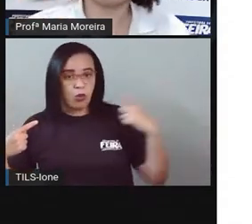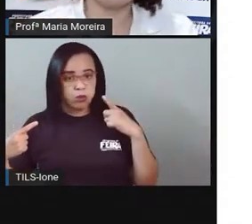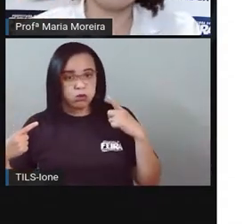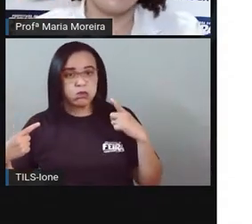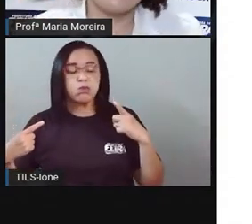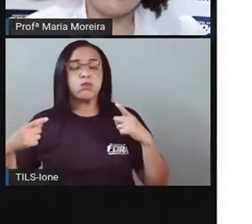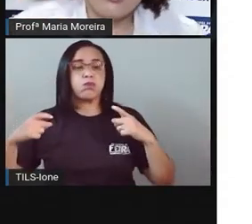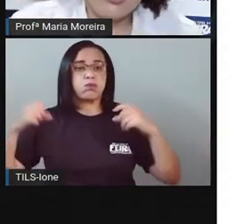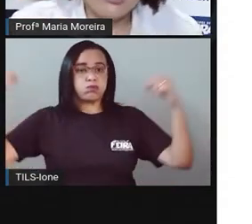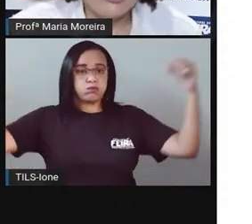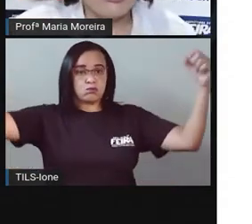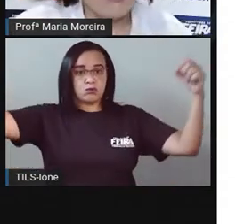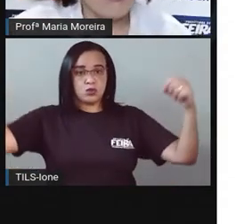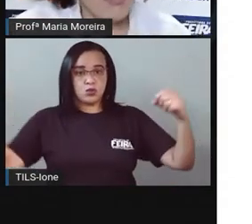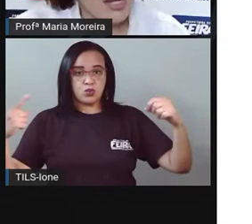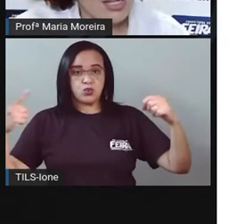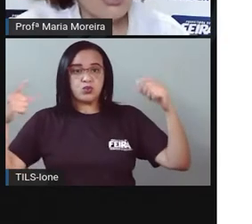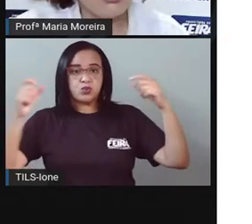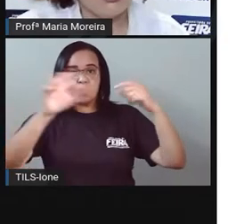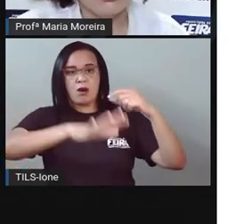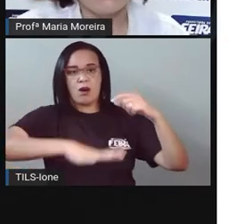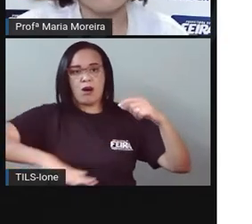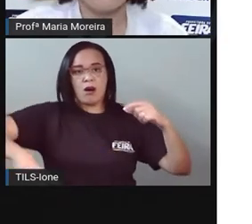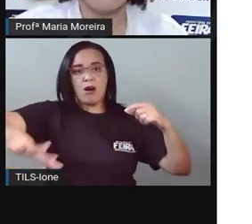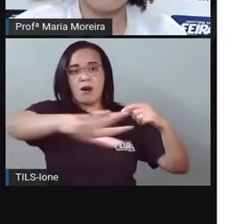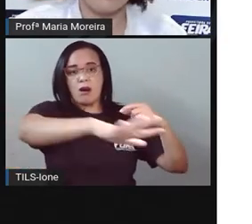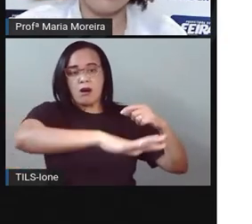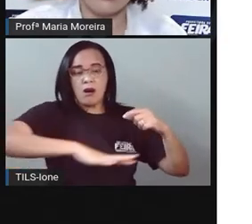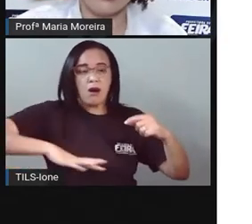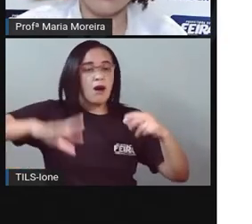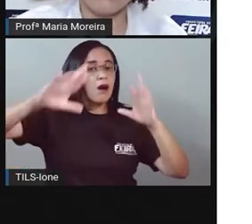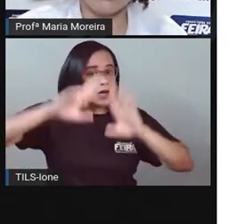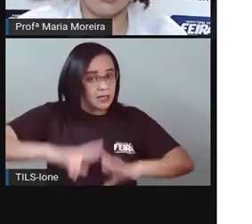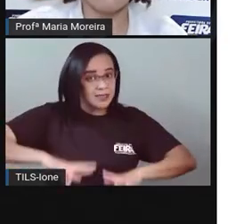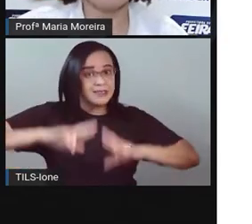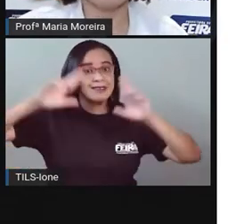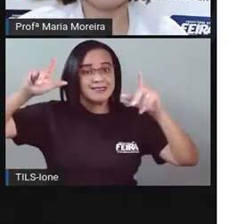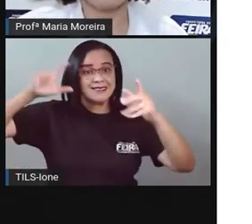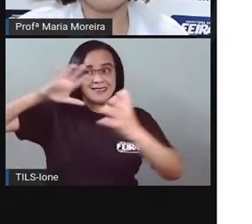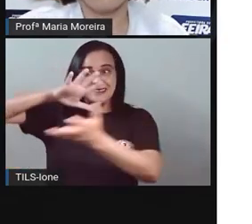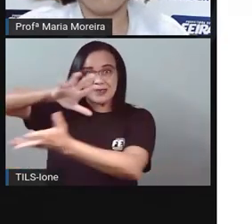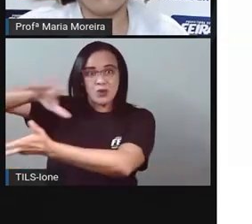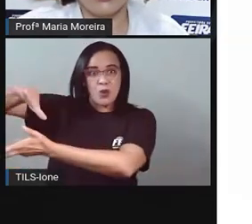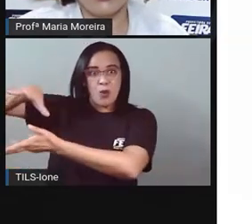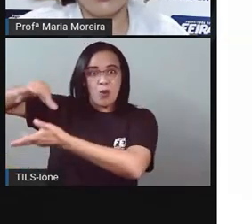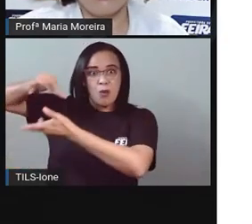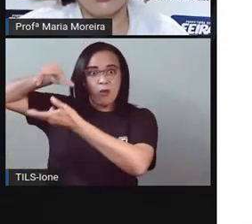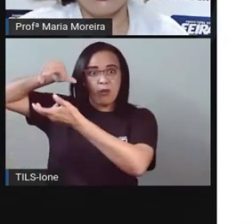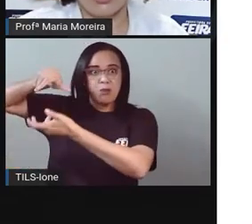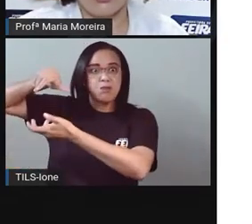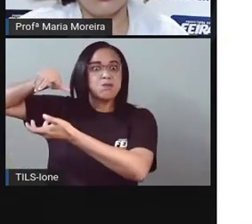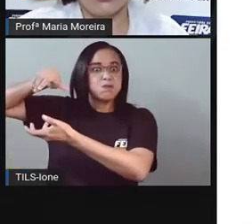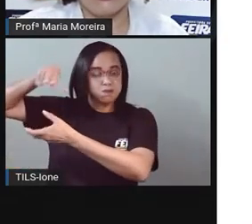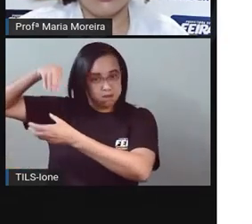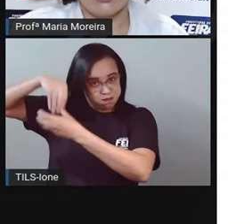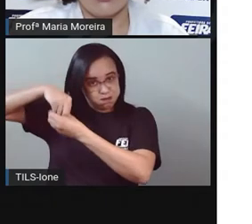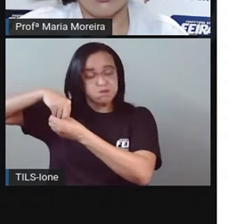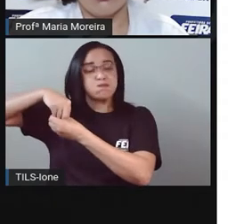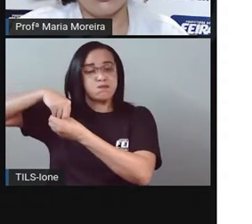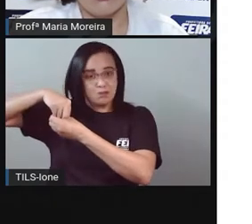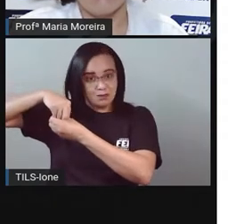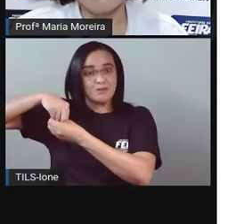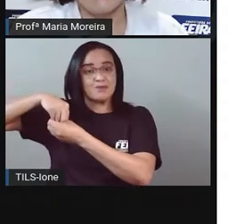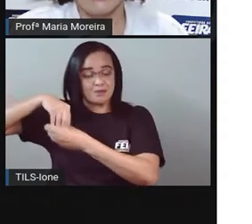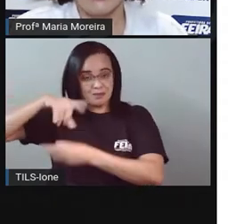iluminando regiões diferentes do nosso planeta, tá? Como tem aqui na imagem. Já tá iluminando aqui,